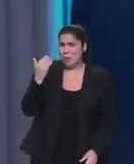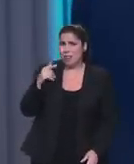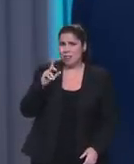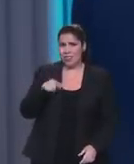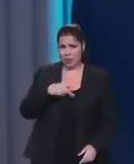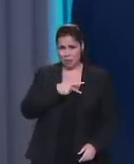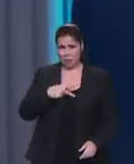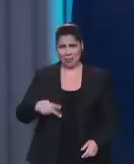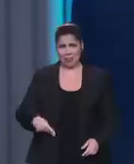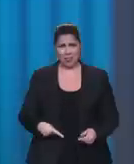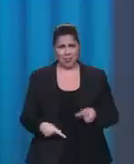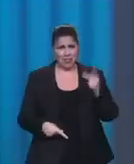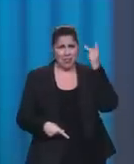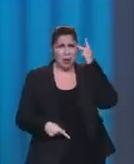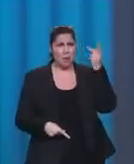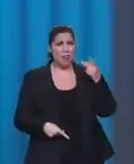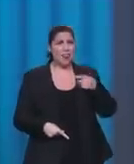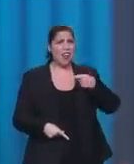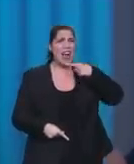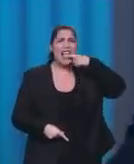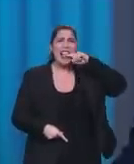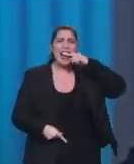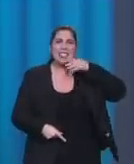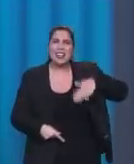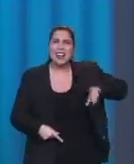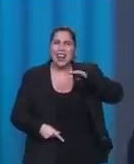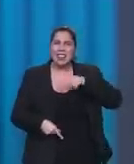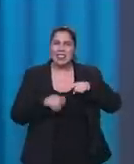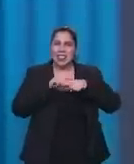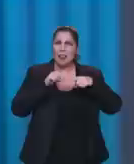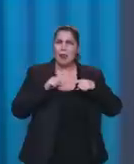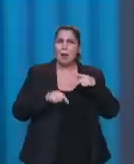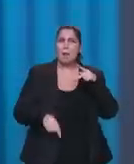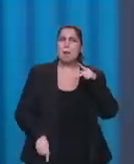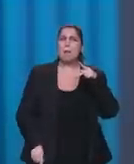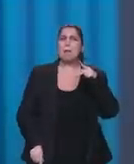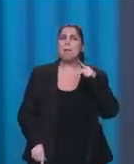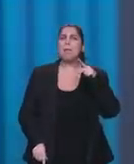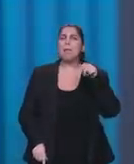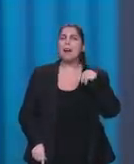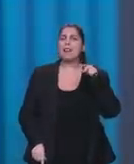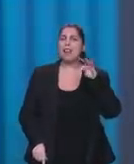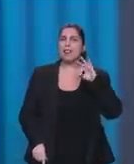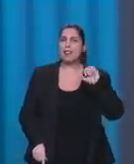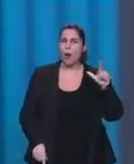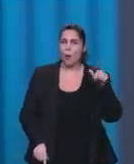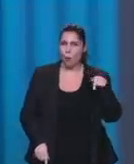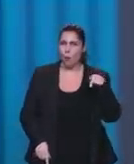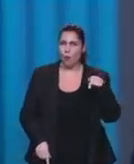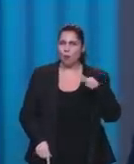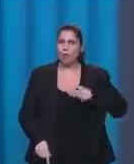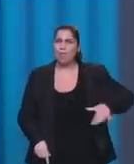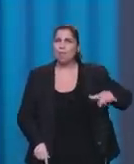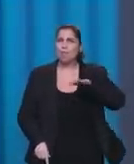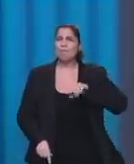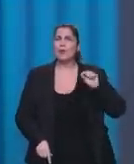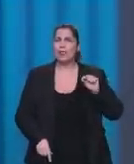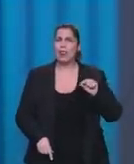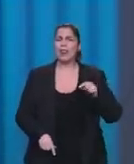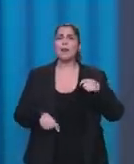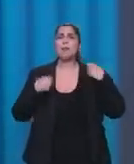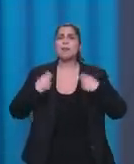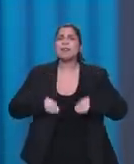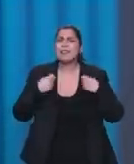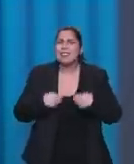pessoal de São Paulo queria plantar cana no Pantanal, e a gente discutiu disso, não era necessário plantar cana no Pantanal? Por exemplo, não é necessário você